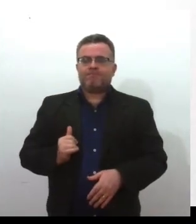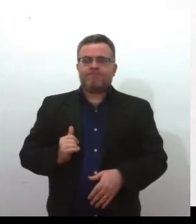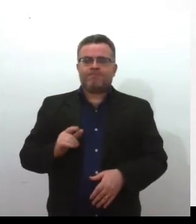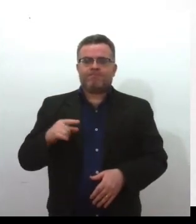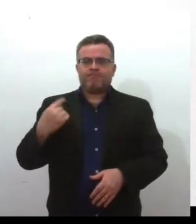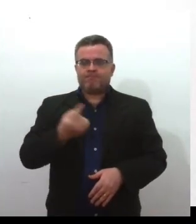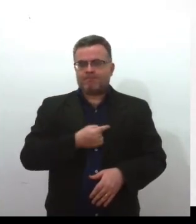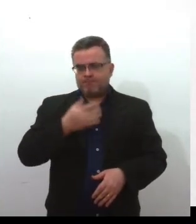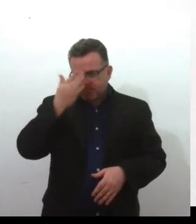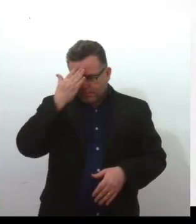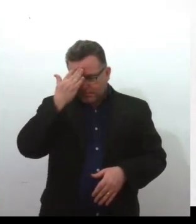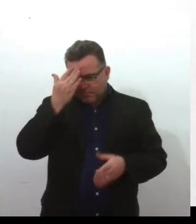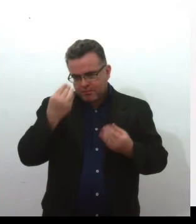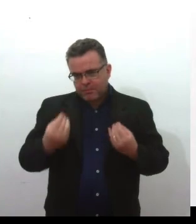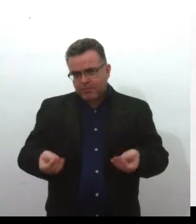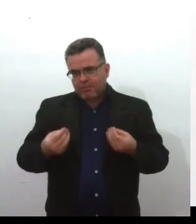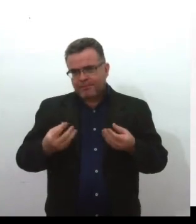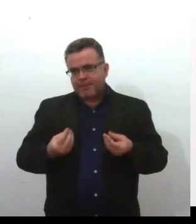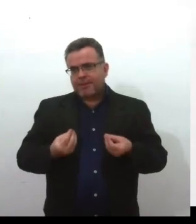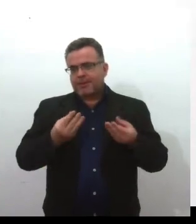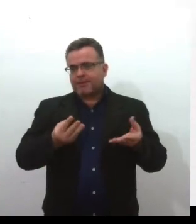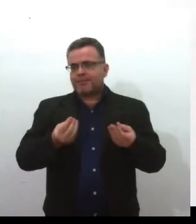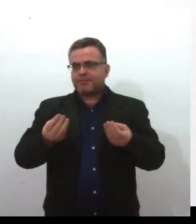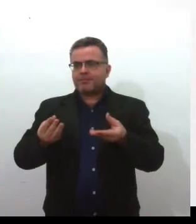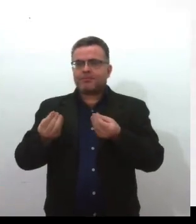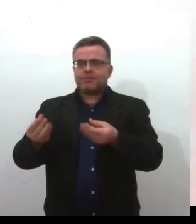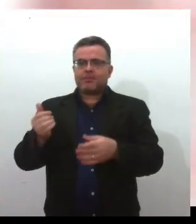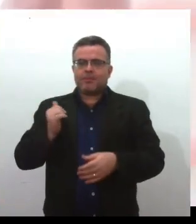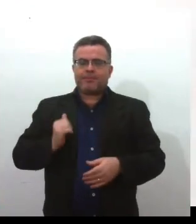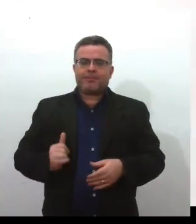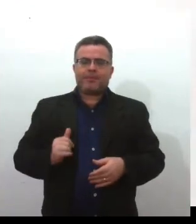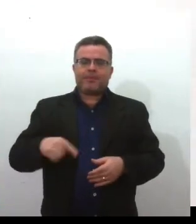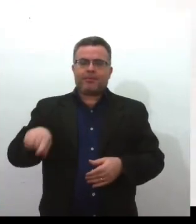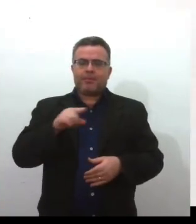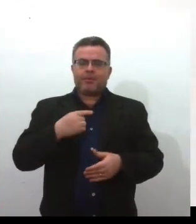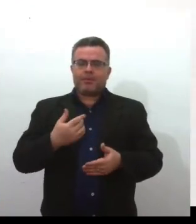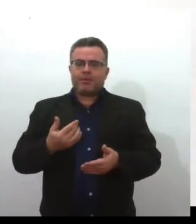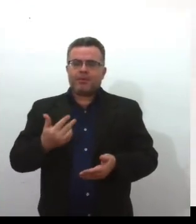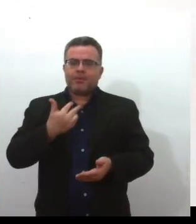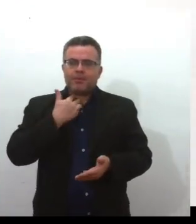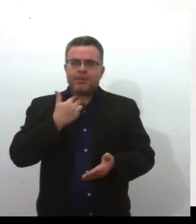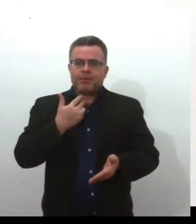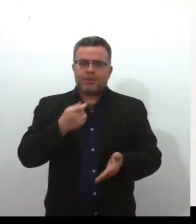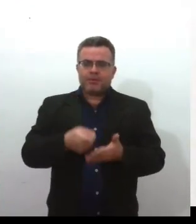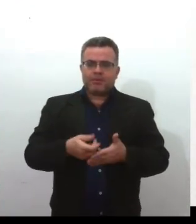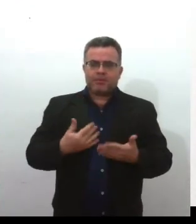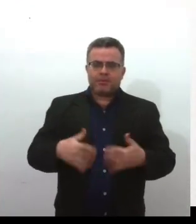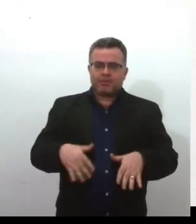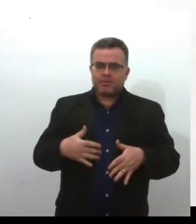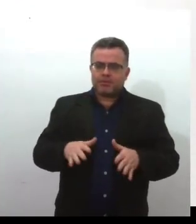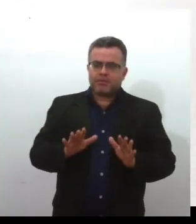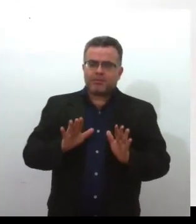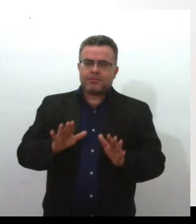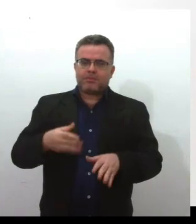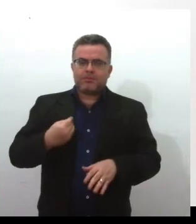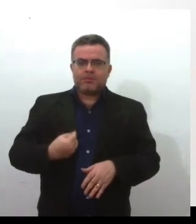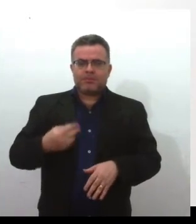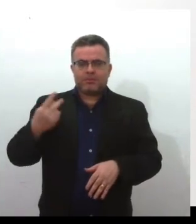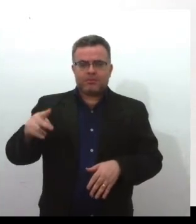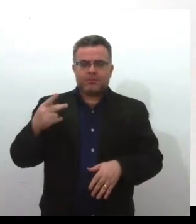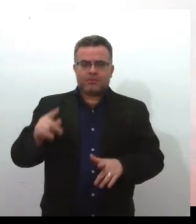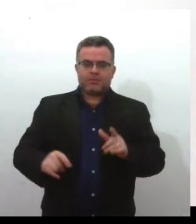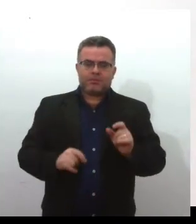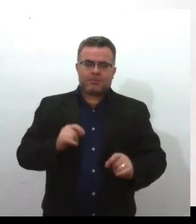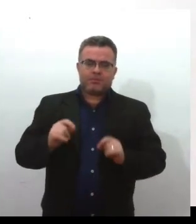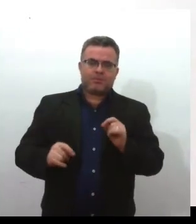também procedia bolsas para aqueles que não poderiam pagar, mas que era uma escola centrada na sobrevivência dela. Sim. Eu vi